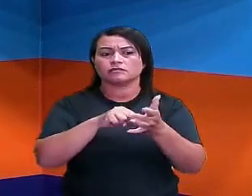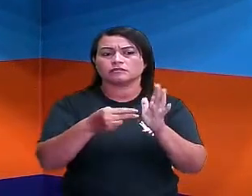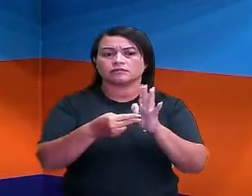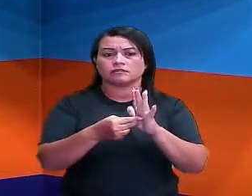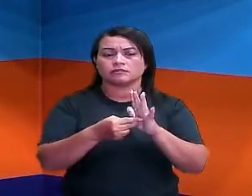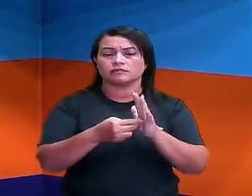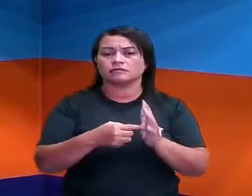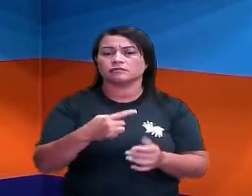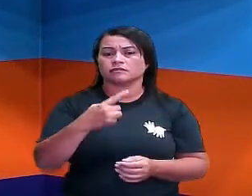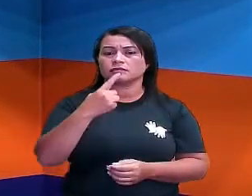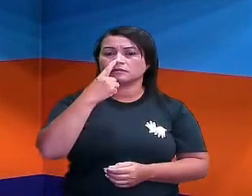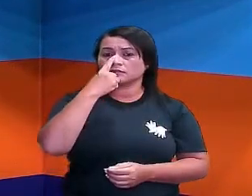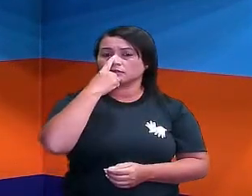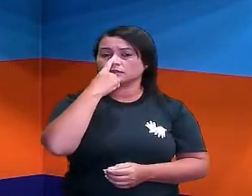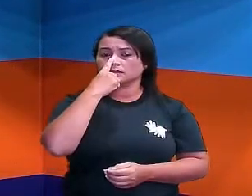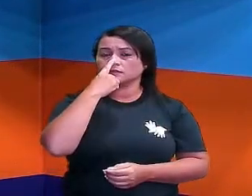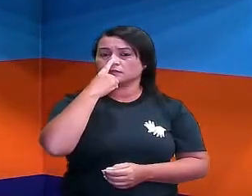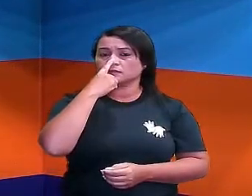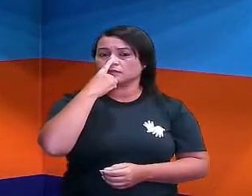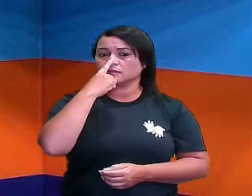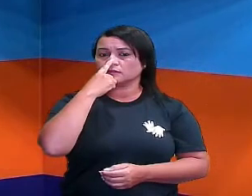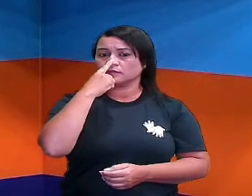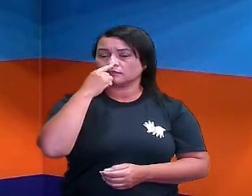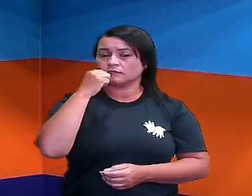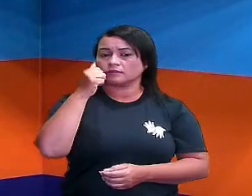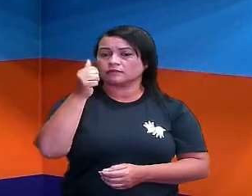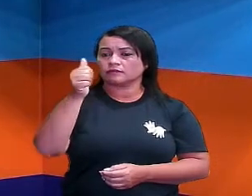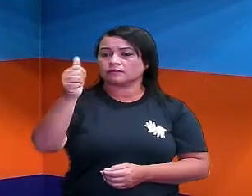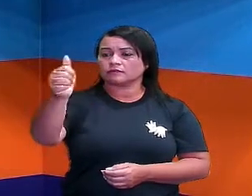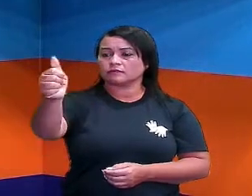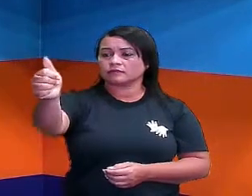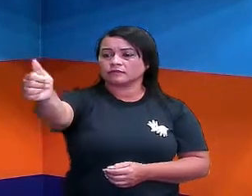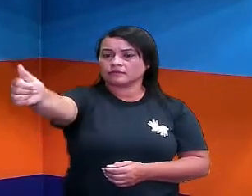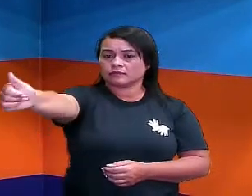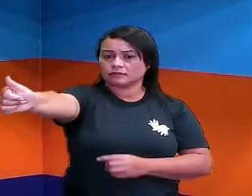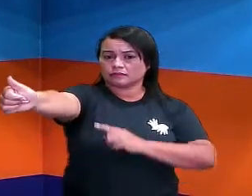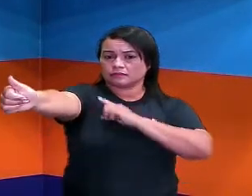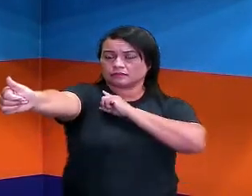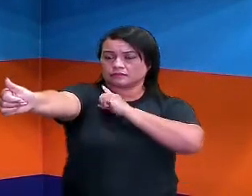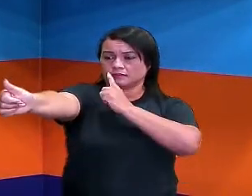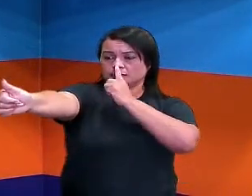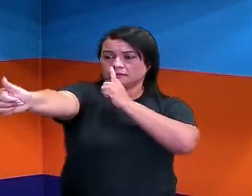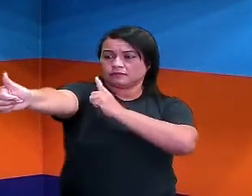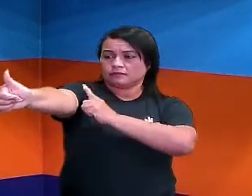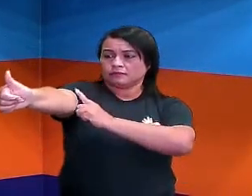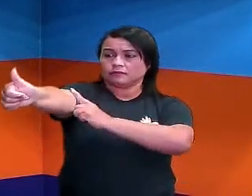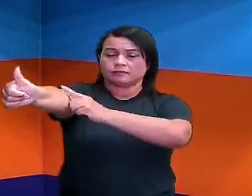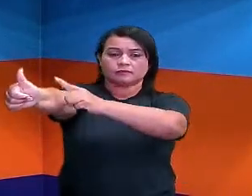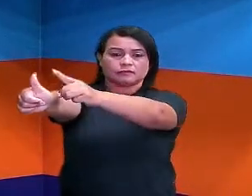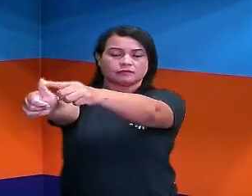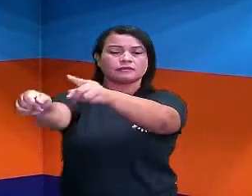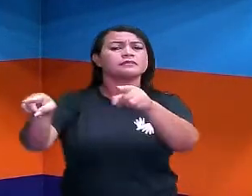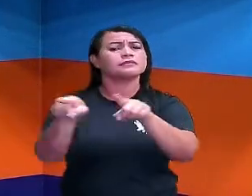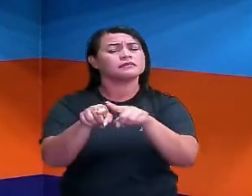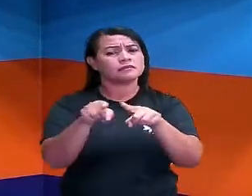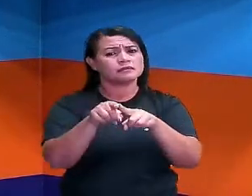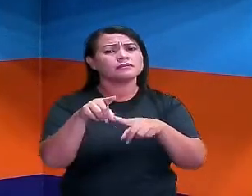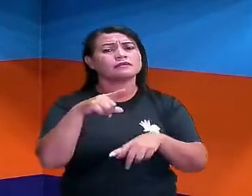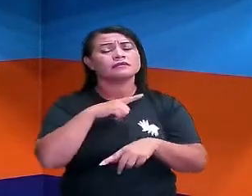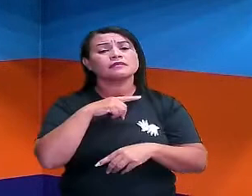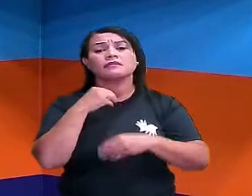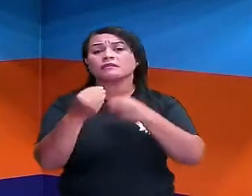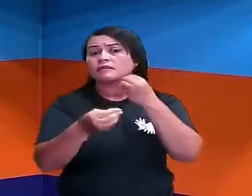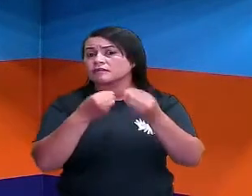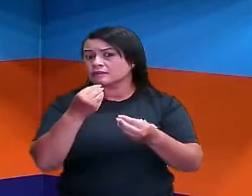da pontinha do nariz até a do dedão. E essa medida, ela foi feita também no